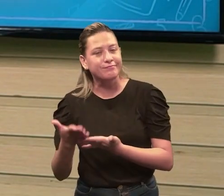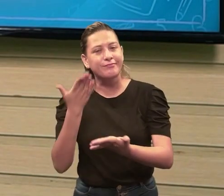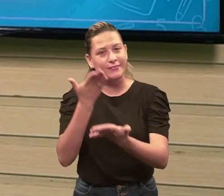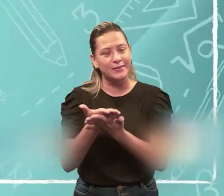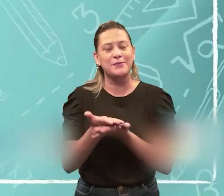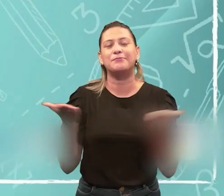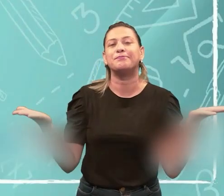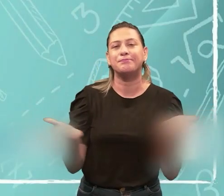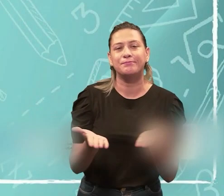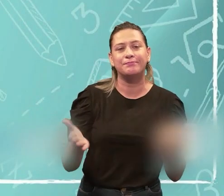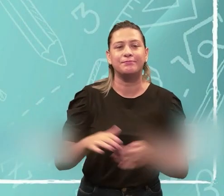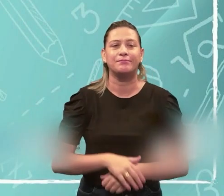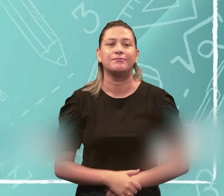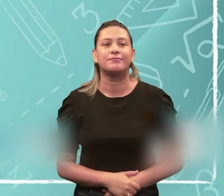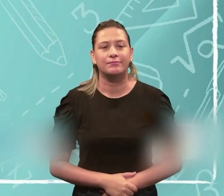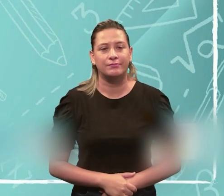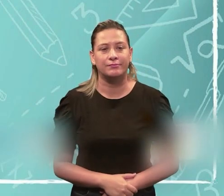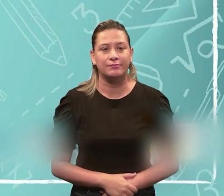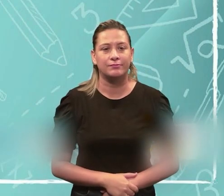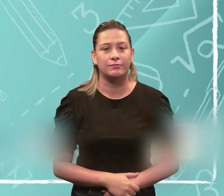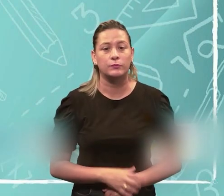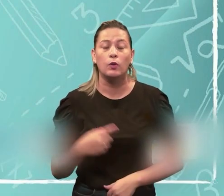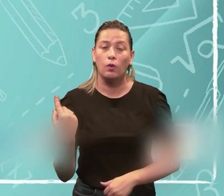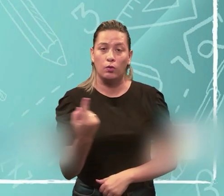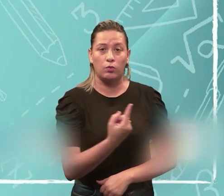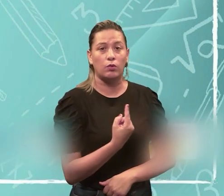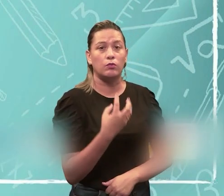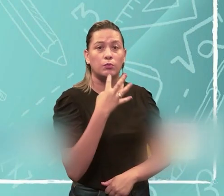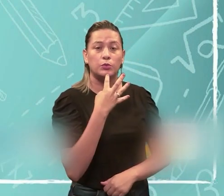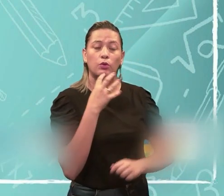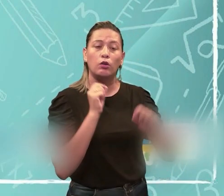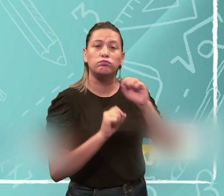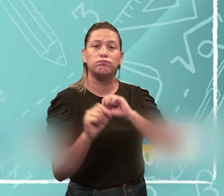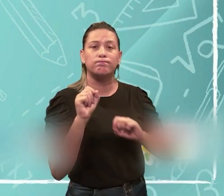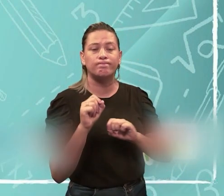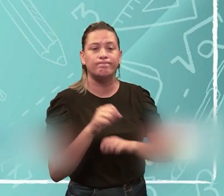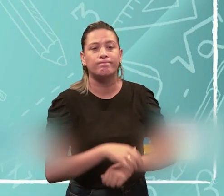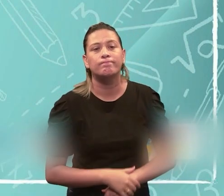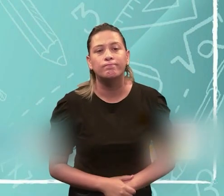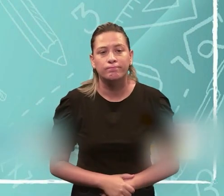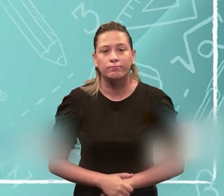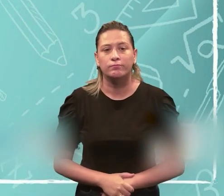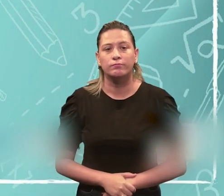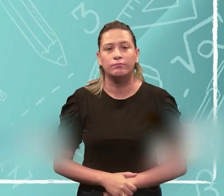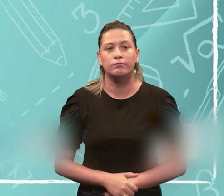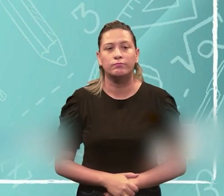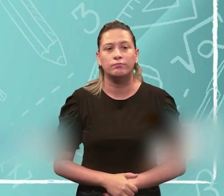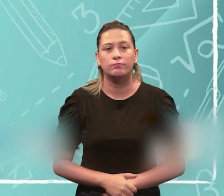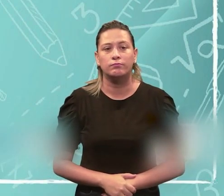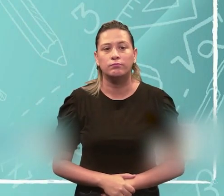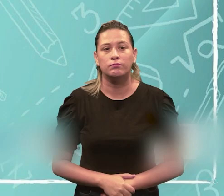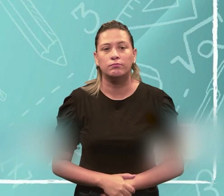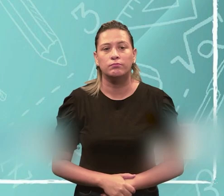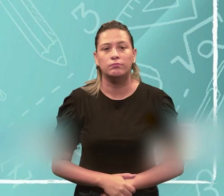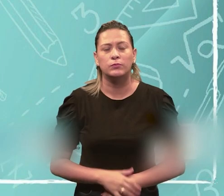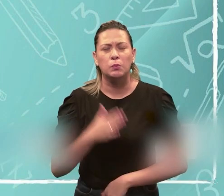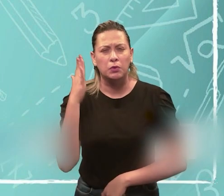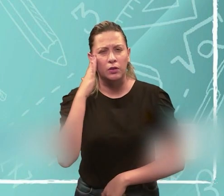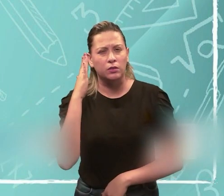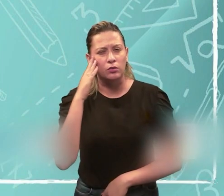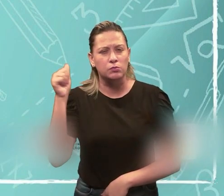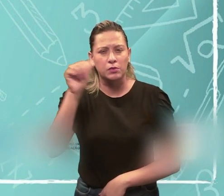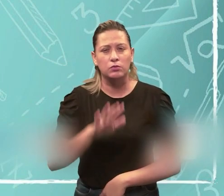primeira aula hoje. Então, a de hoje, nós vamos conhecer um pouquinho sobre as noções gerais, ok?